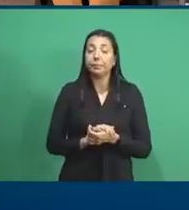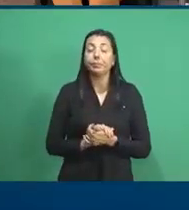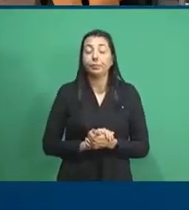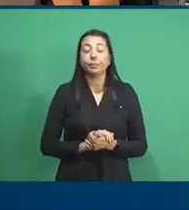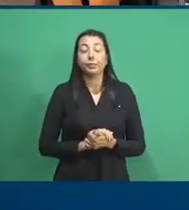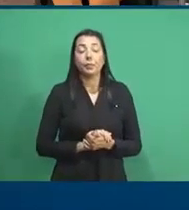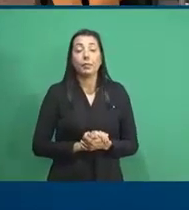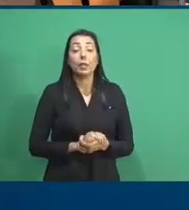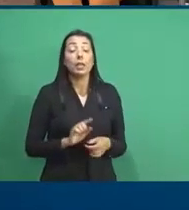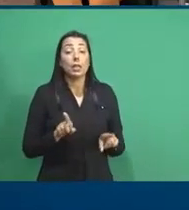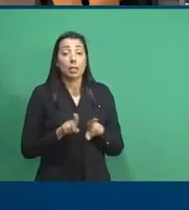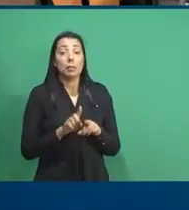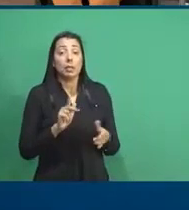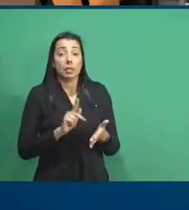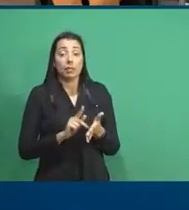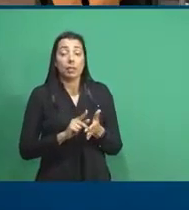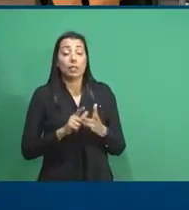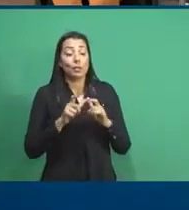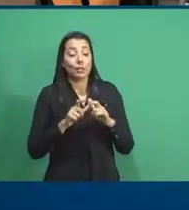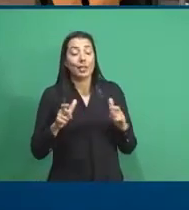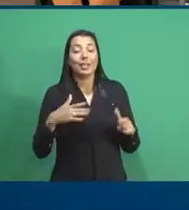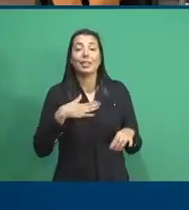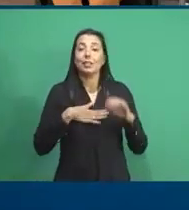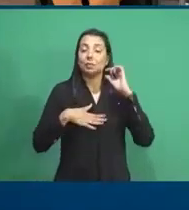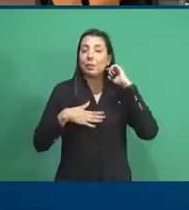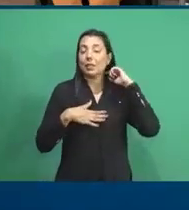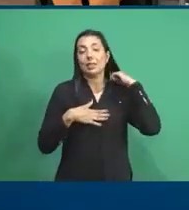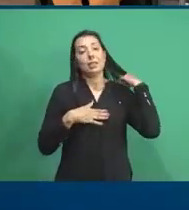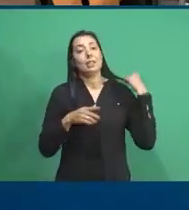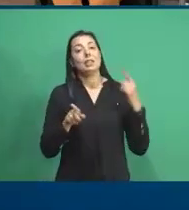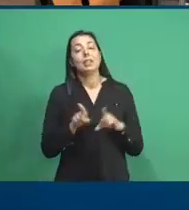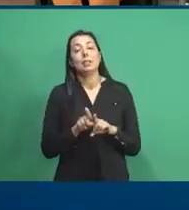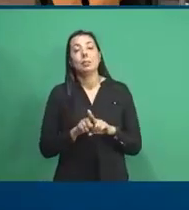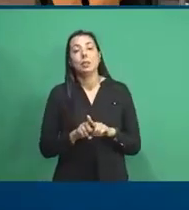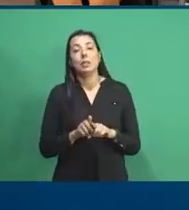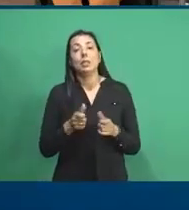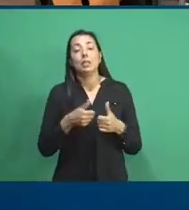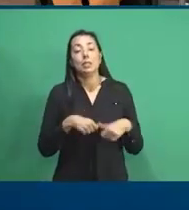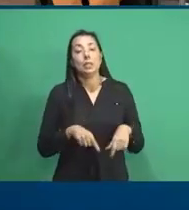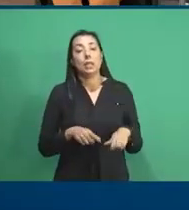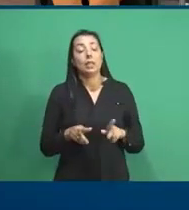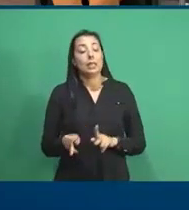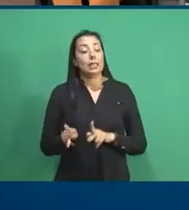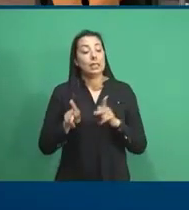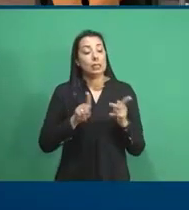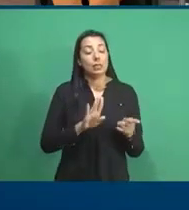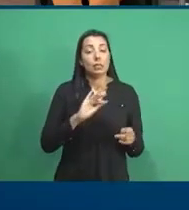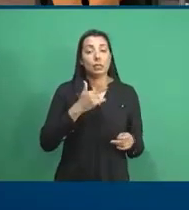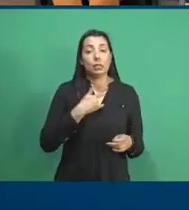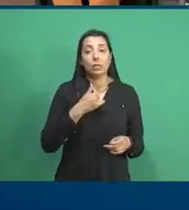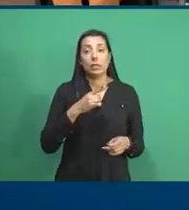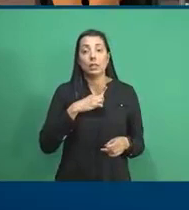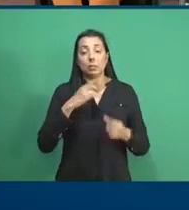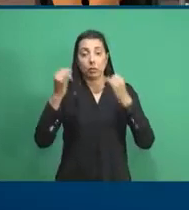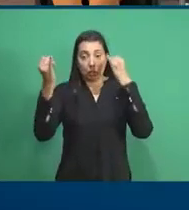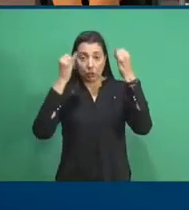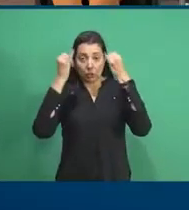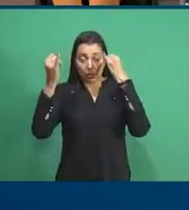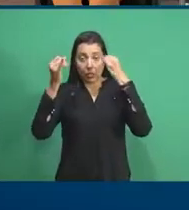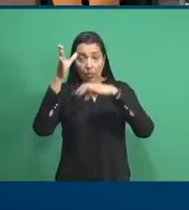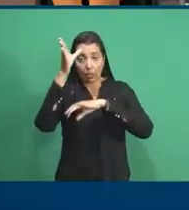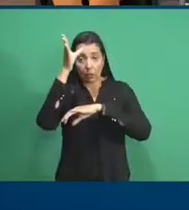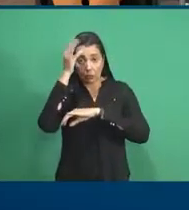E, na verdade, é um grande prazer também nós estarmos transferindo o que a gente tem de ideias e de